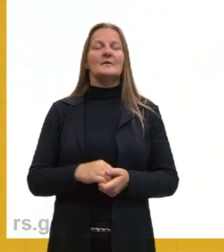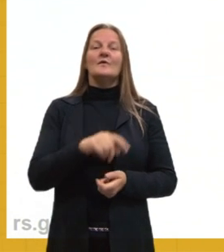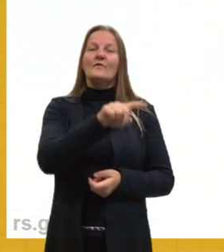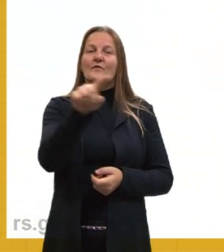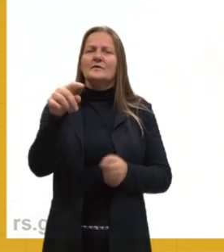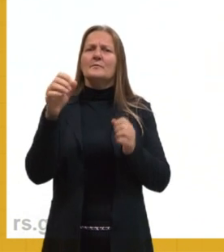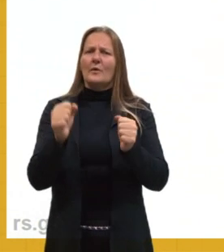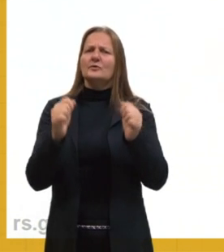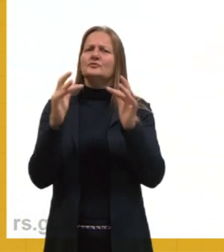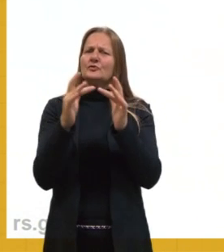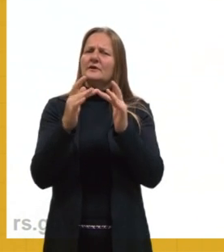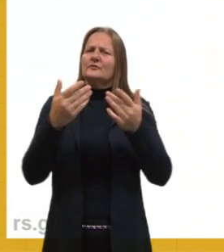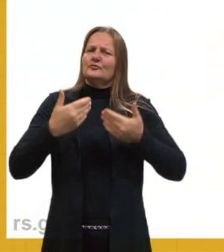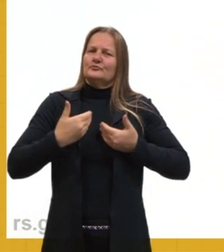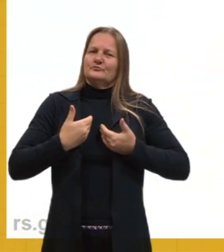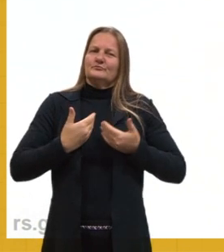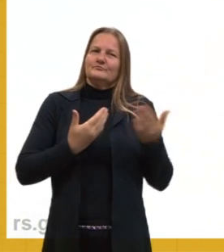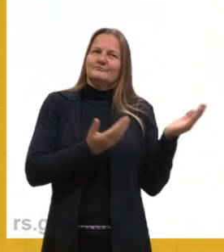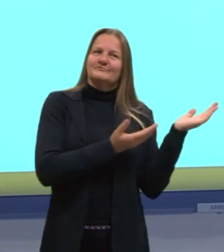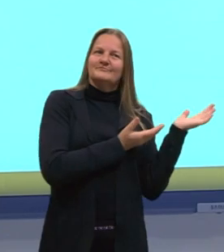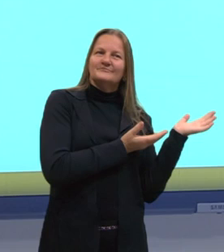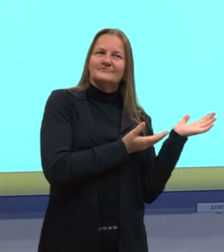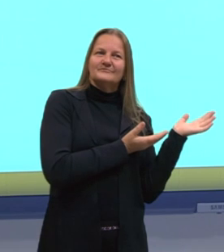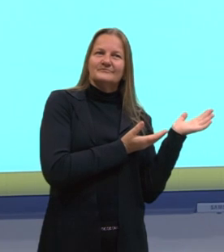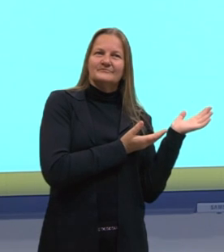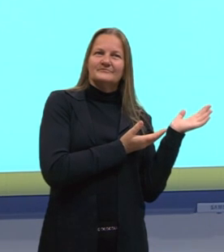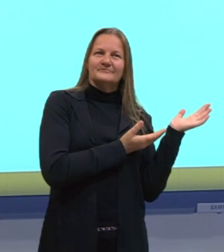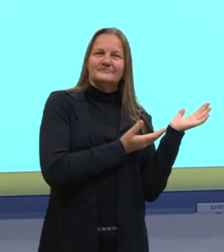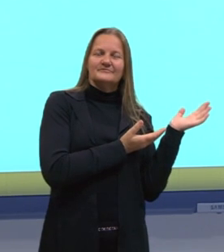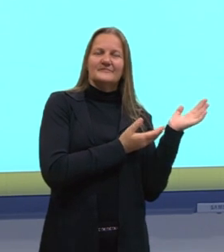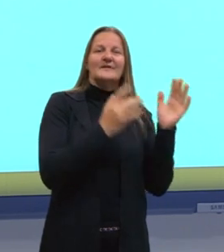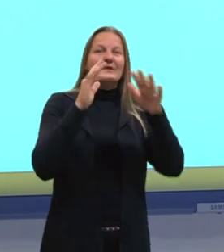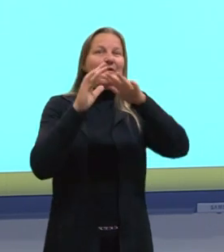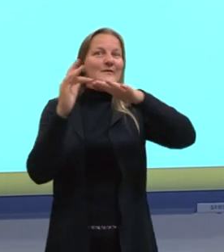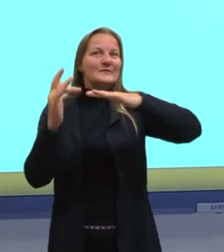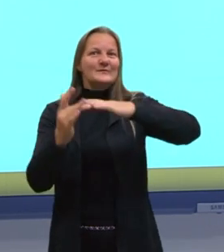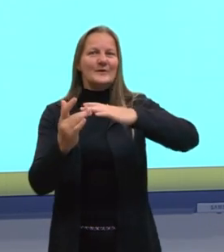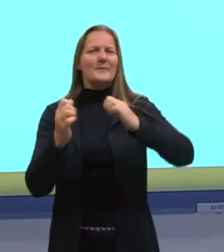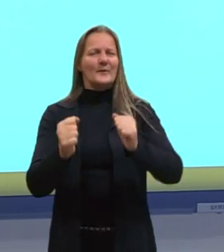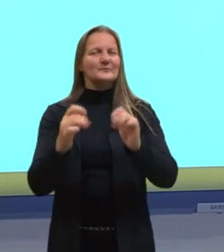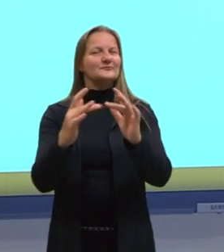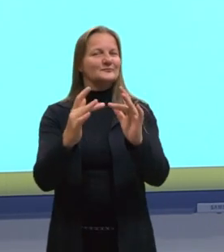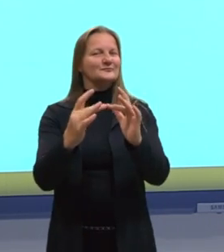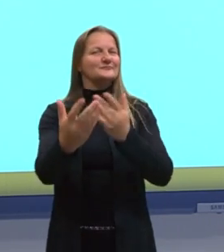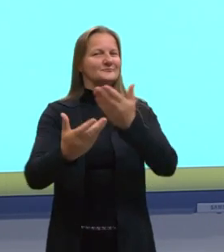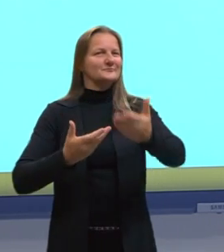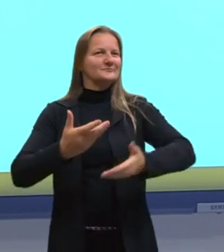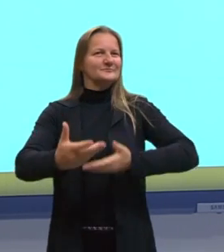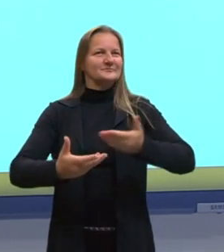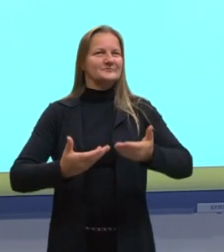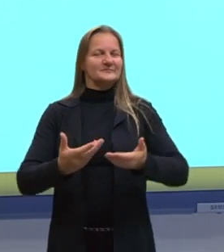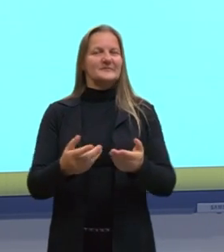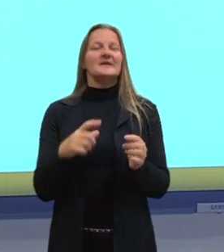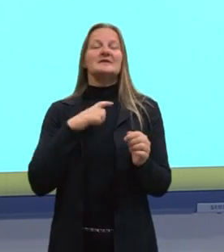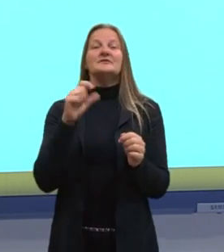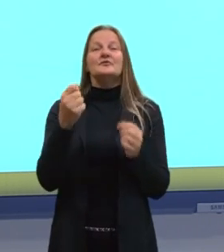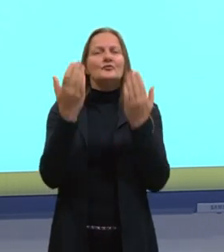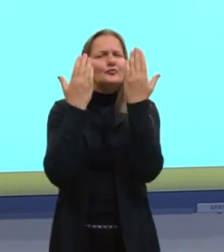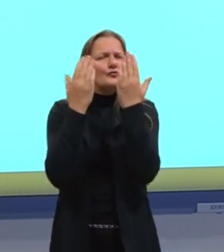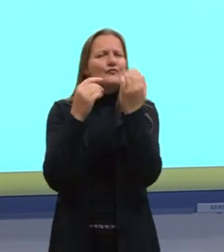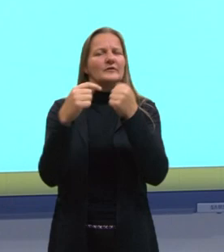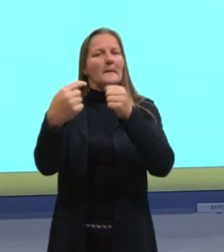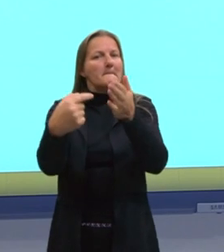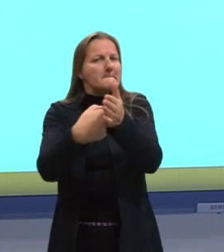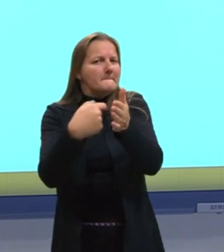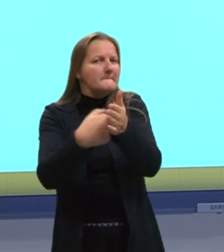podem sempre entrar em contato comigo pelas minhas redes sociais, aqui tem os meus contatos. Se vocês tiverem alguma dúvida, alguma